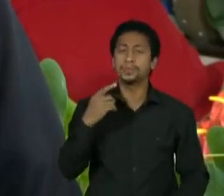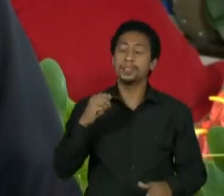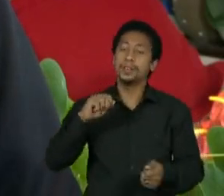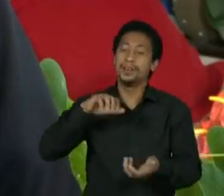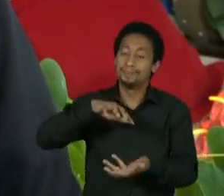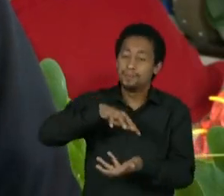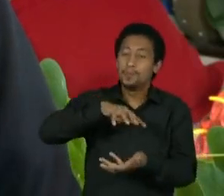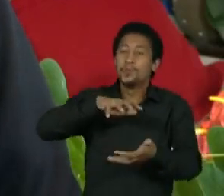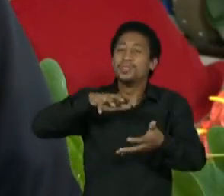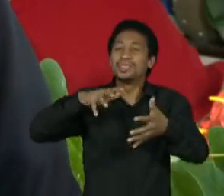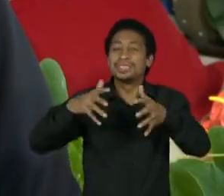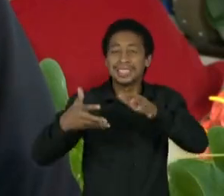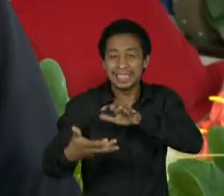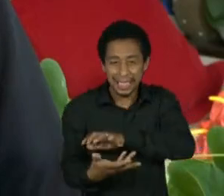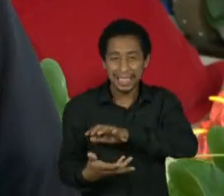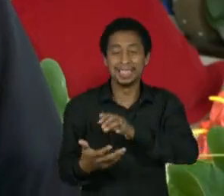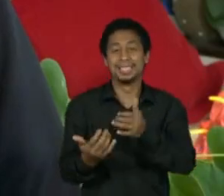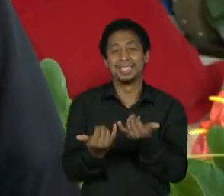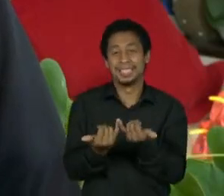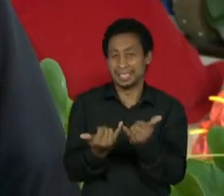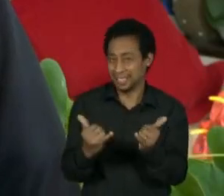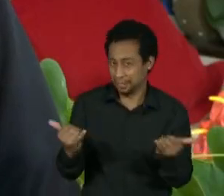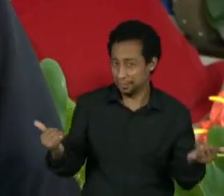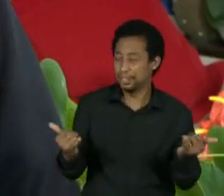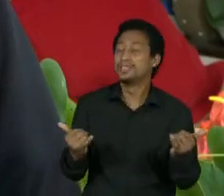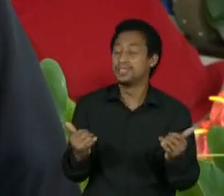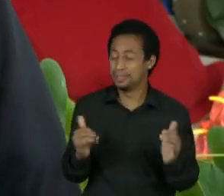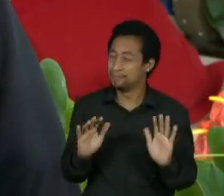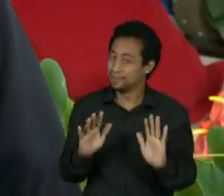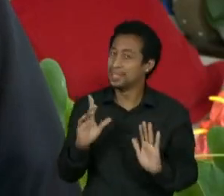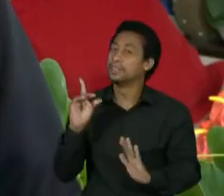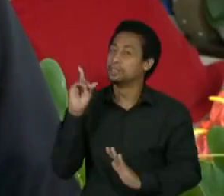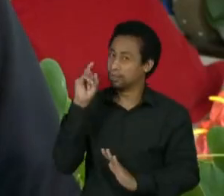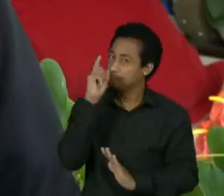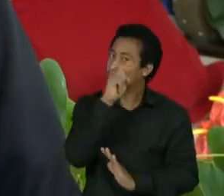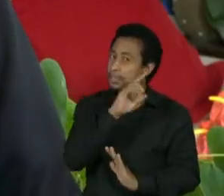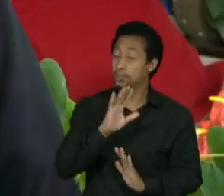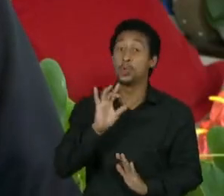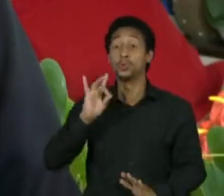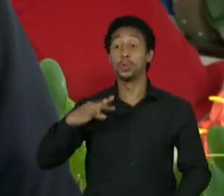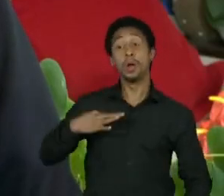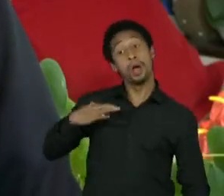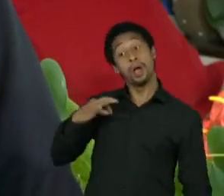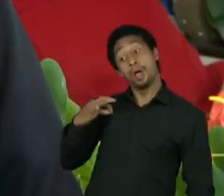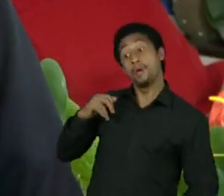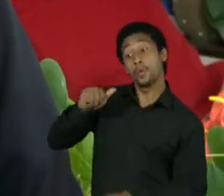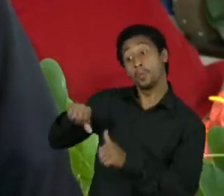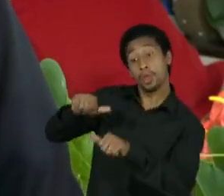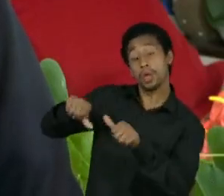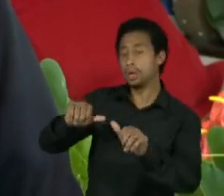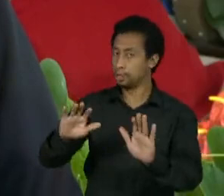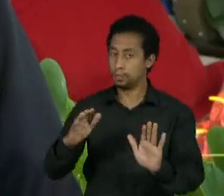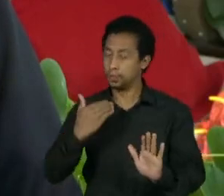fácil, não basta o voluntarismo, nós estamos vendo isso.